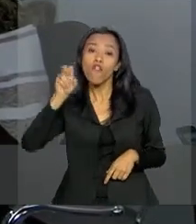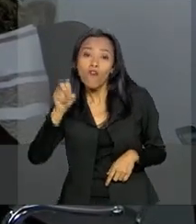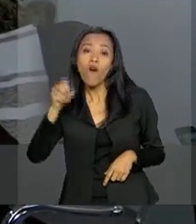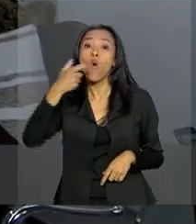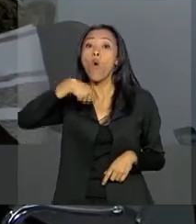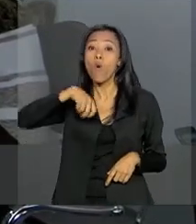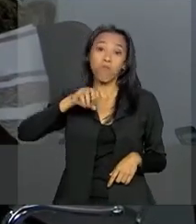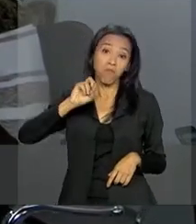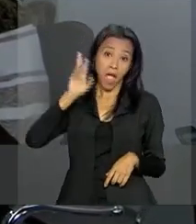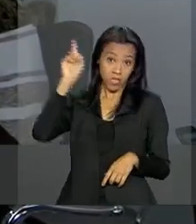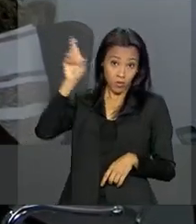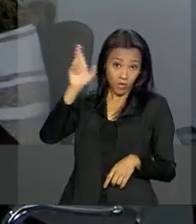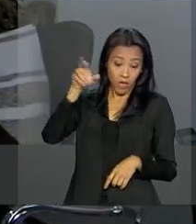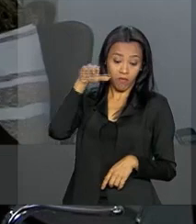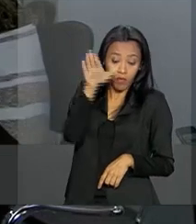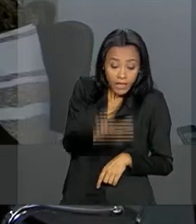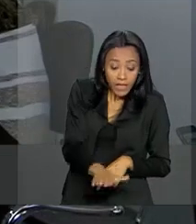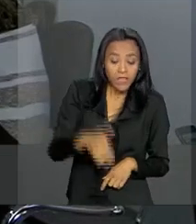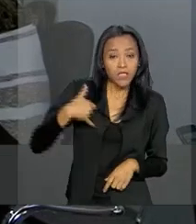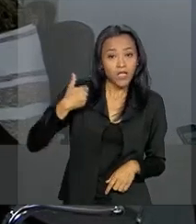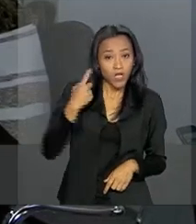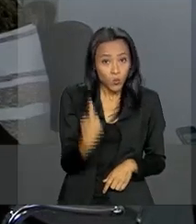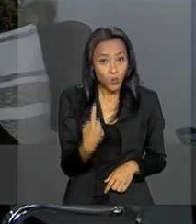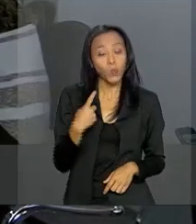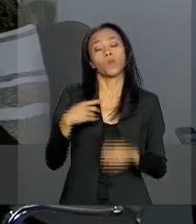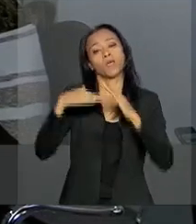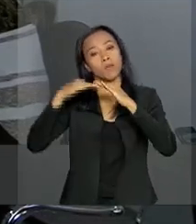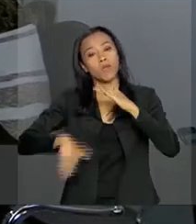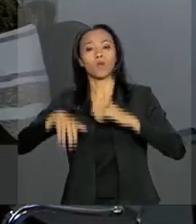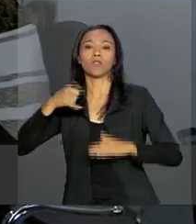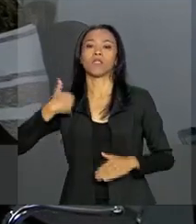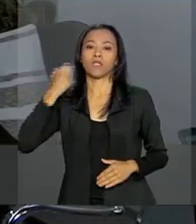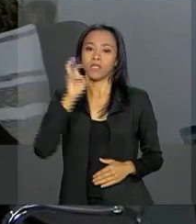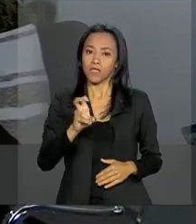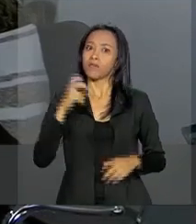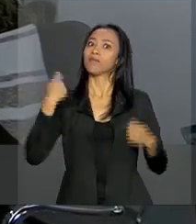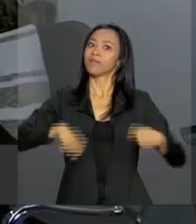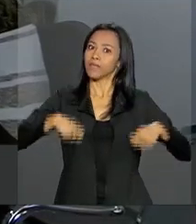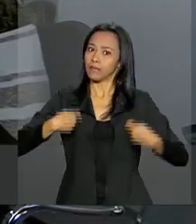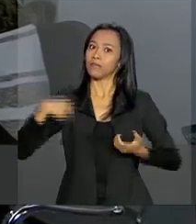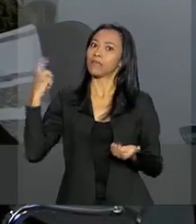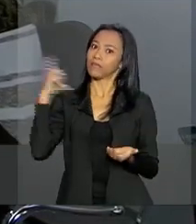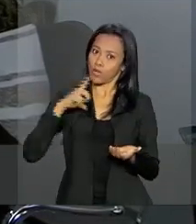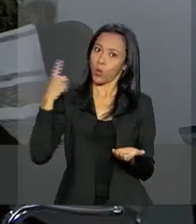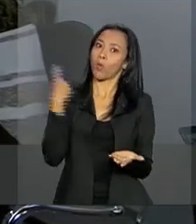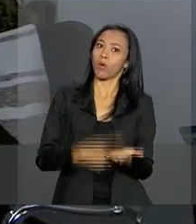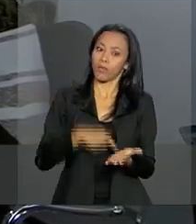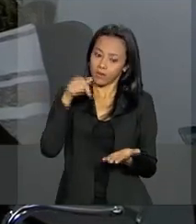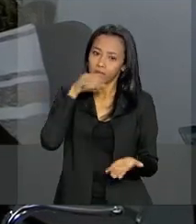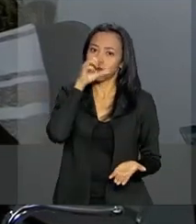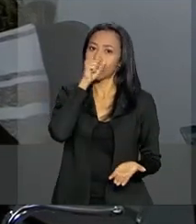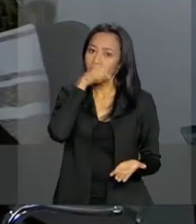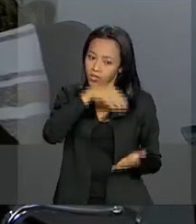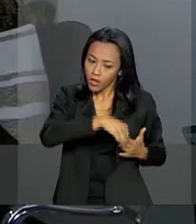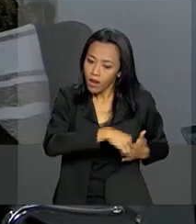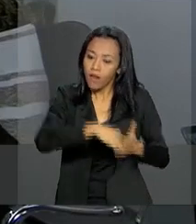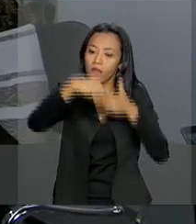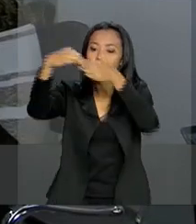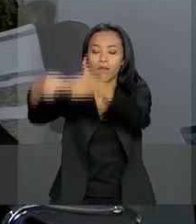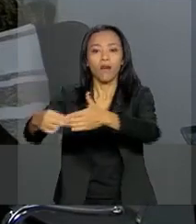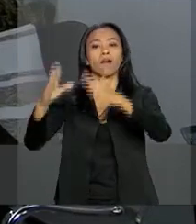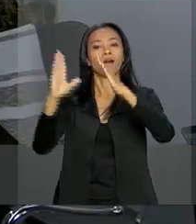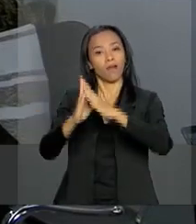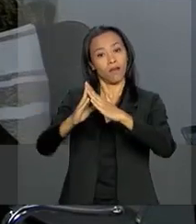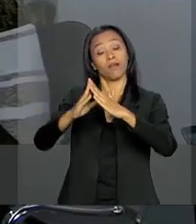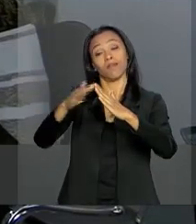ou responsáveis por crianças de 1 a menos de 5 anos, tenha um compromisso neste sábado, que é levá-la até um posto de saúde